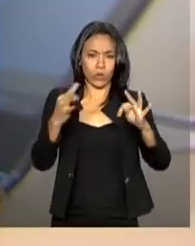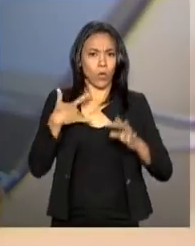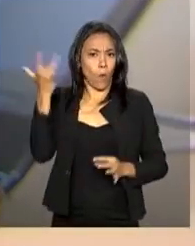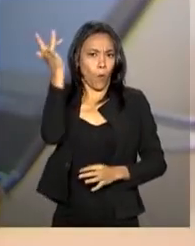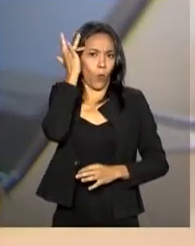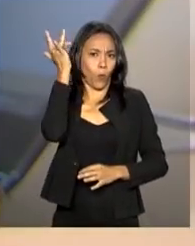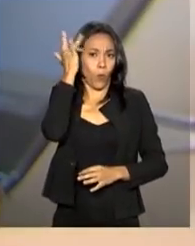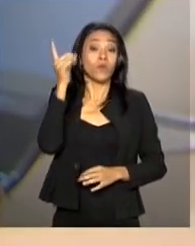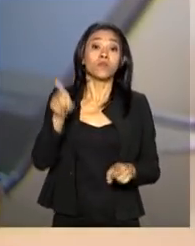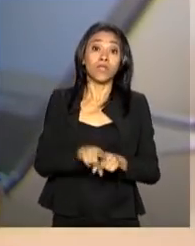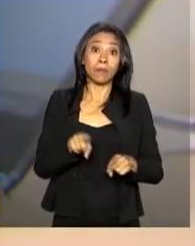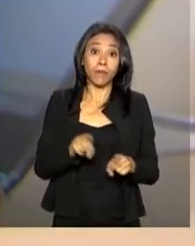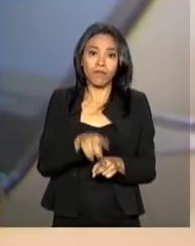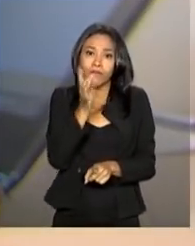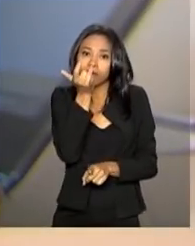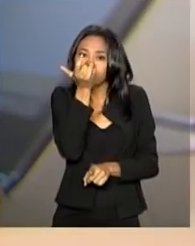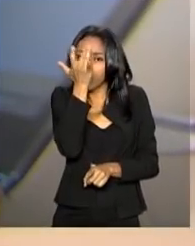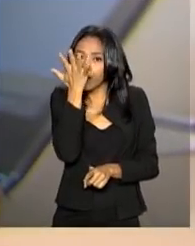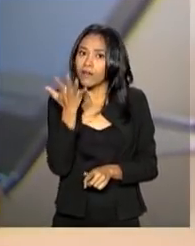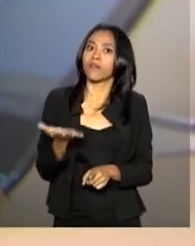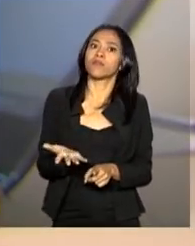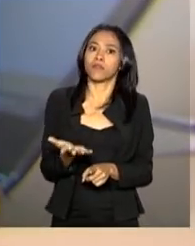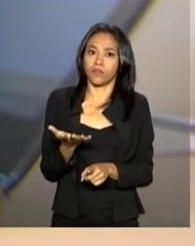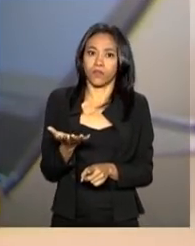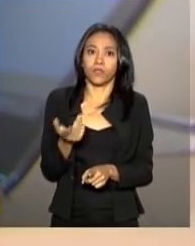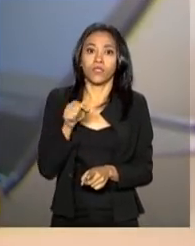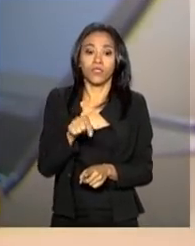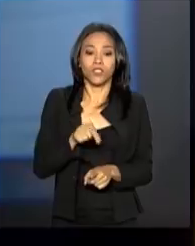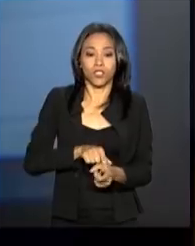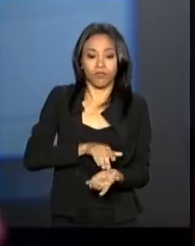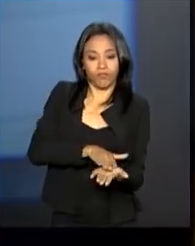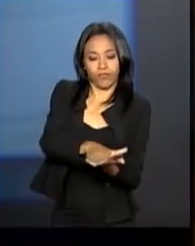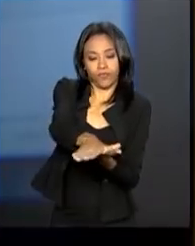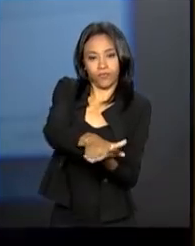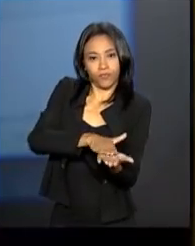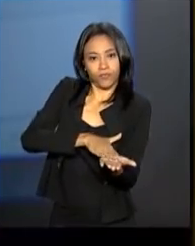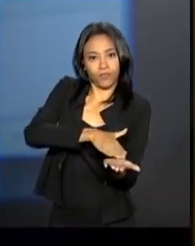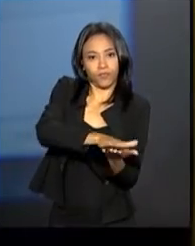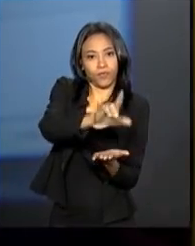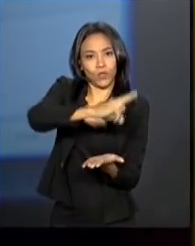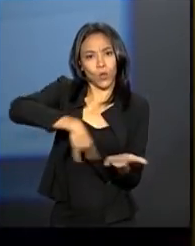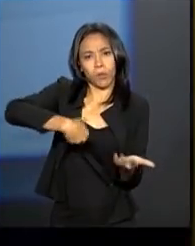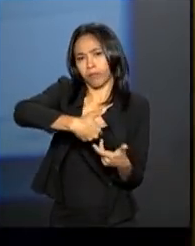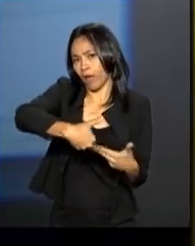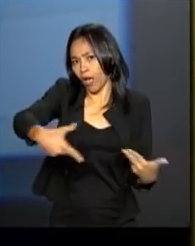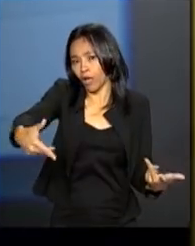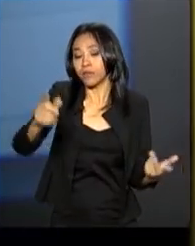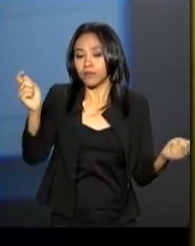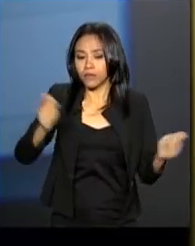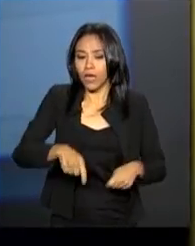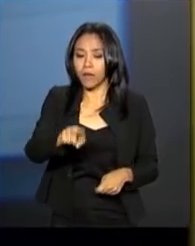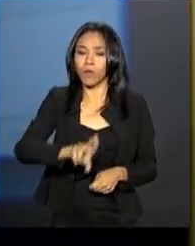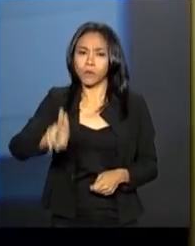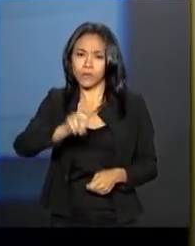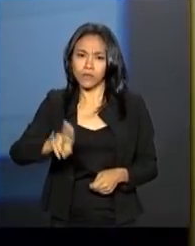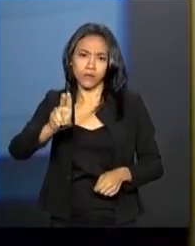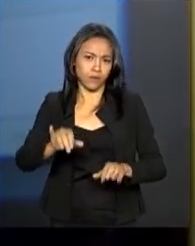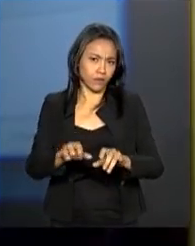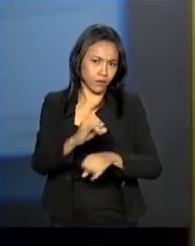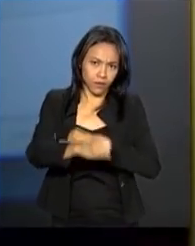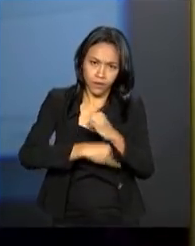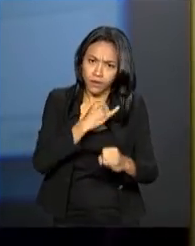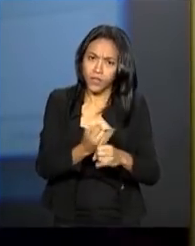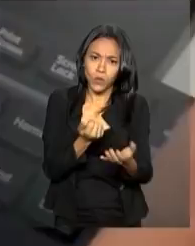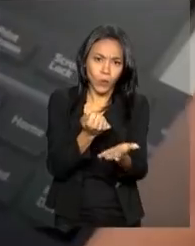também cresceram as facilidades dos serviços digitalizados. Pela internet, é possível realizar operações bancárias, fazer